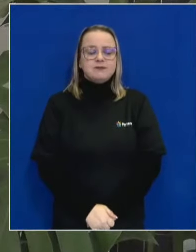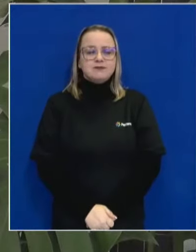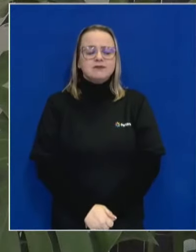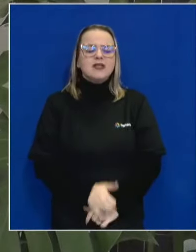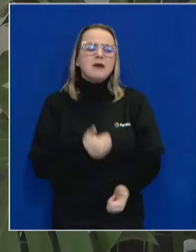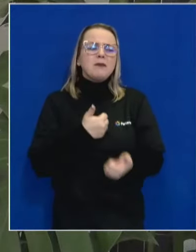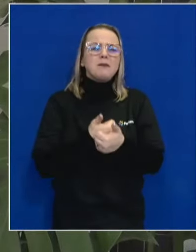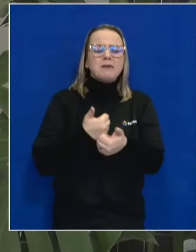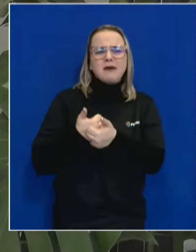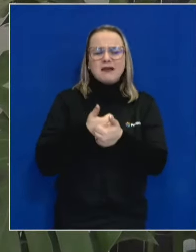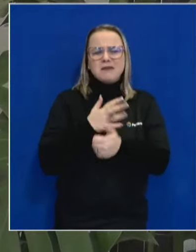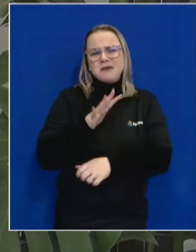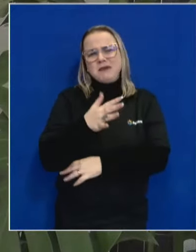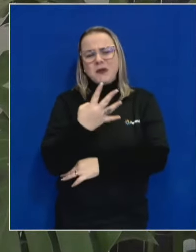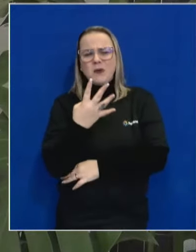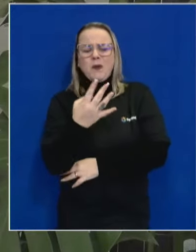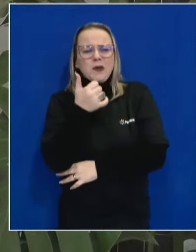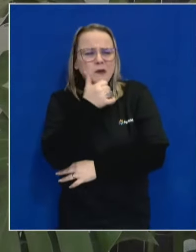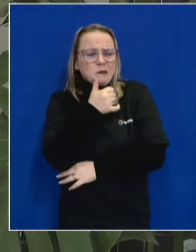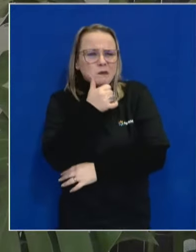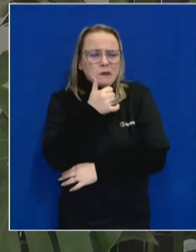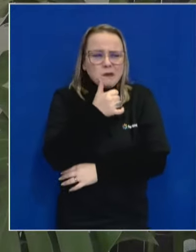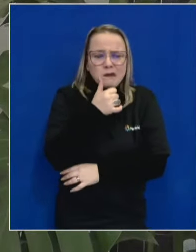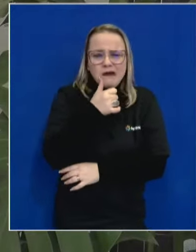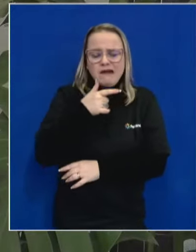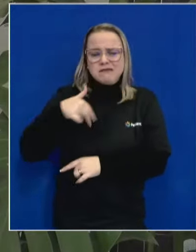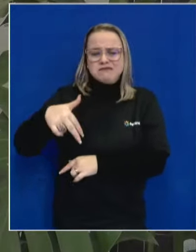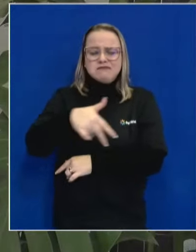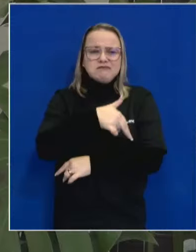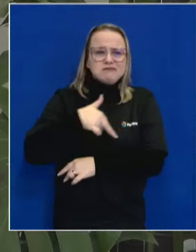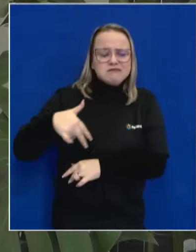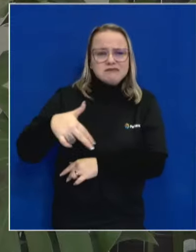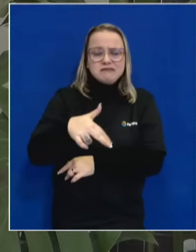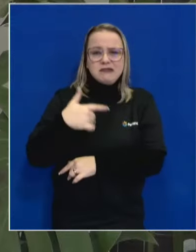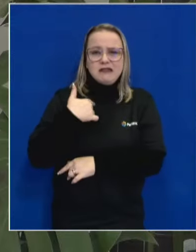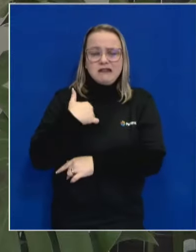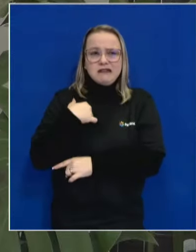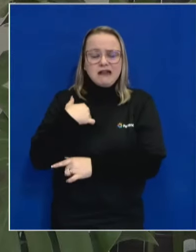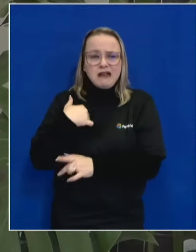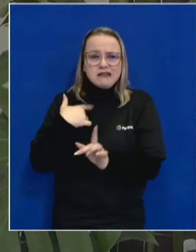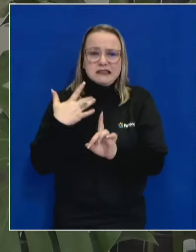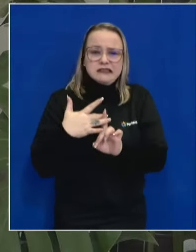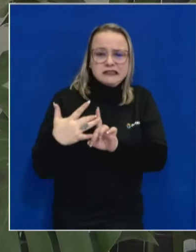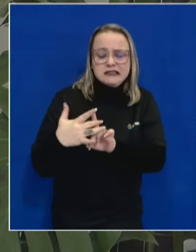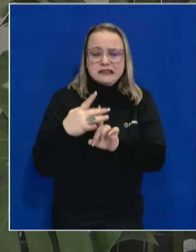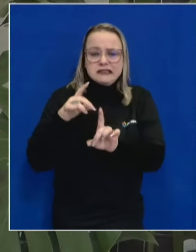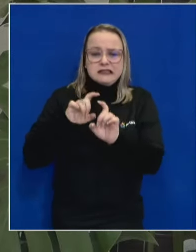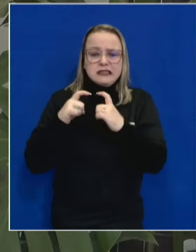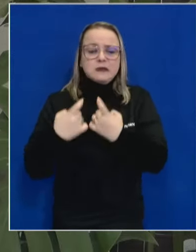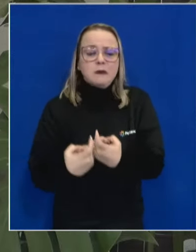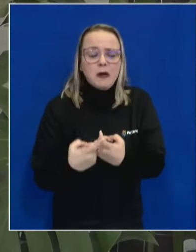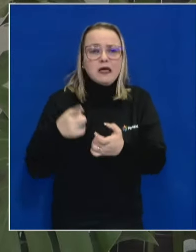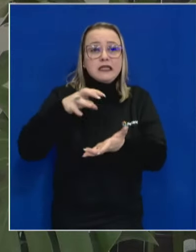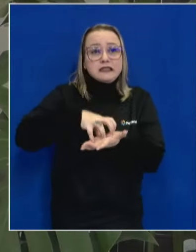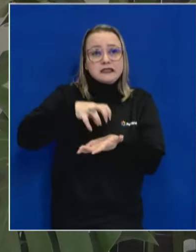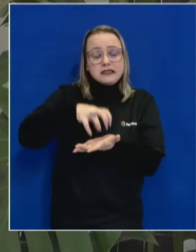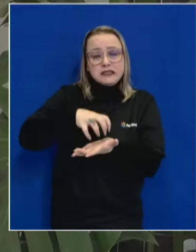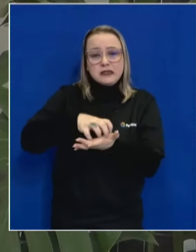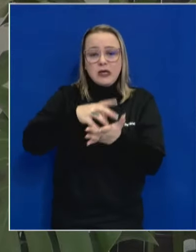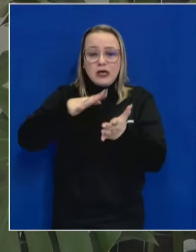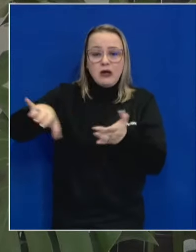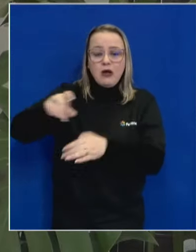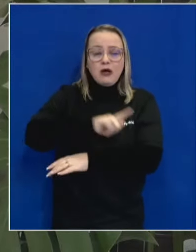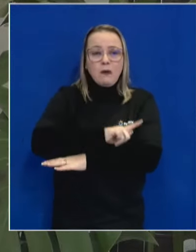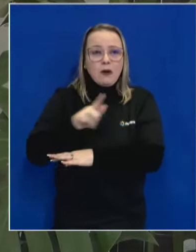Recentemente, pelo menos quatro mulheres corredoras de rua aqui em Porto Alegre foram vítimas de importunação sexual nas áreas da Orla do